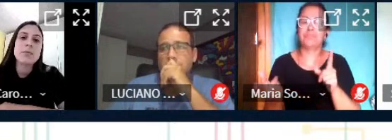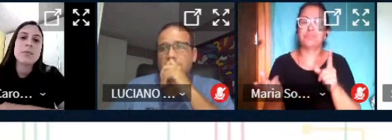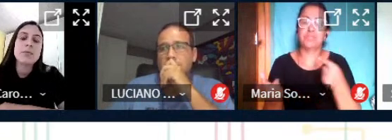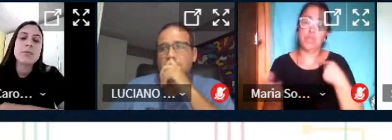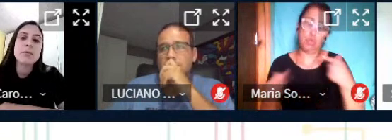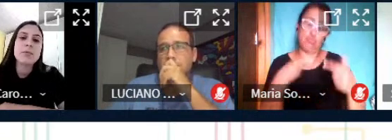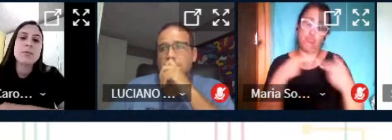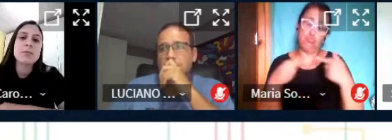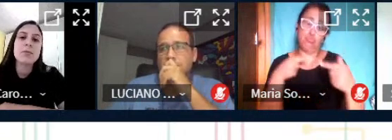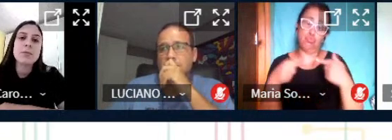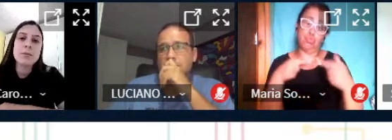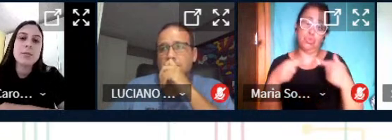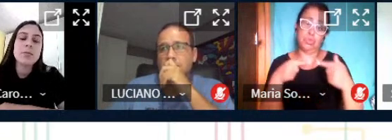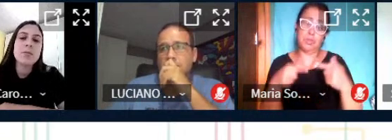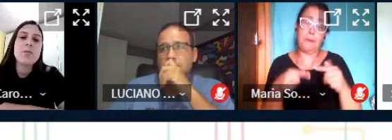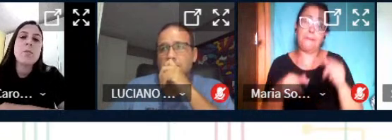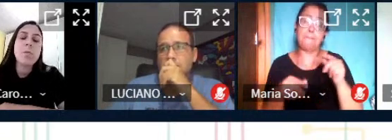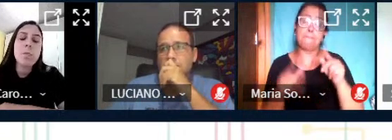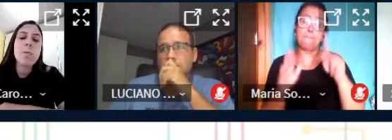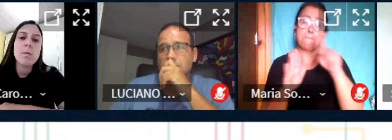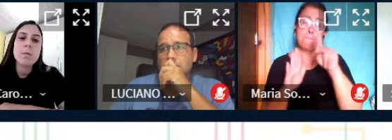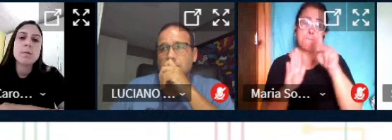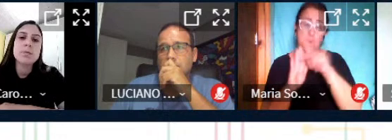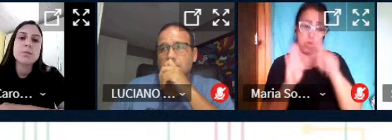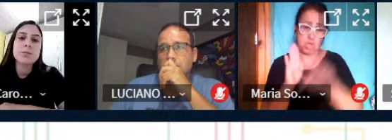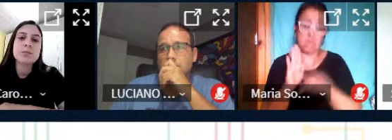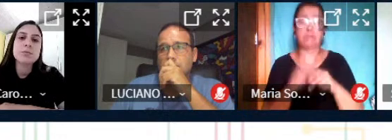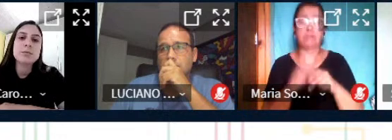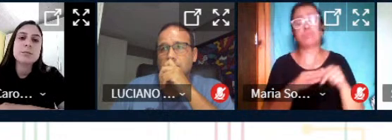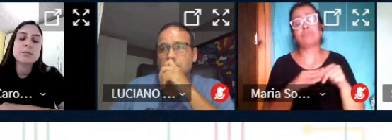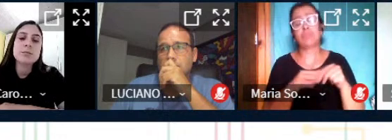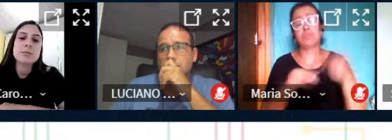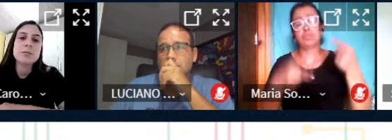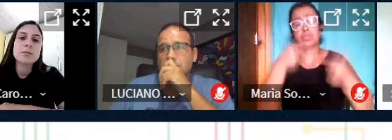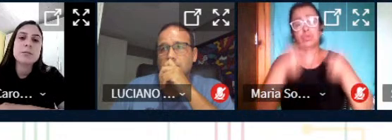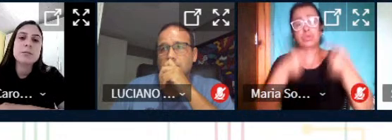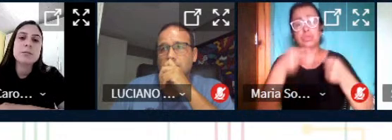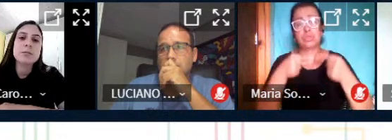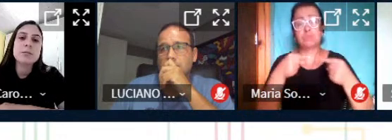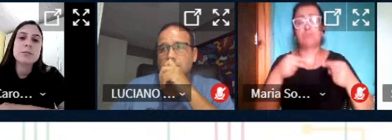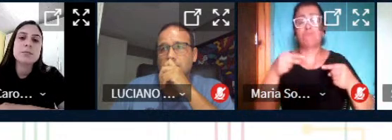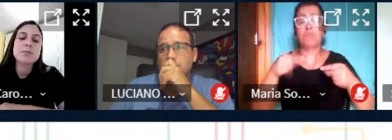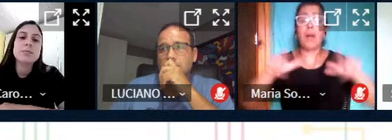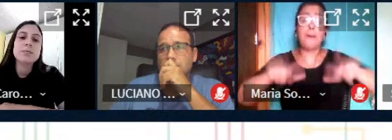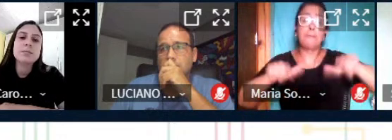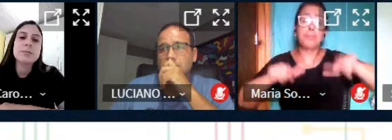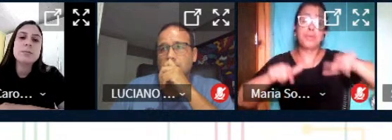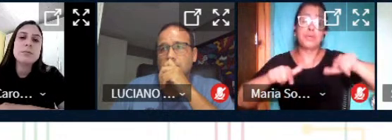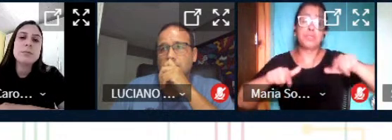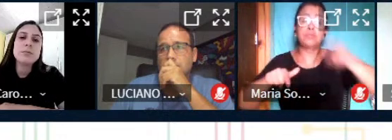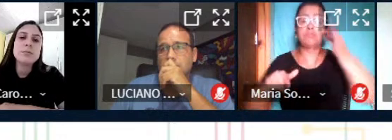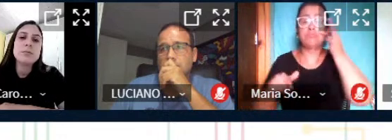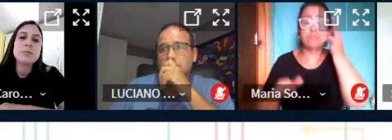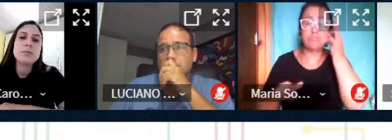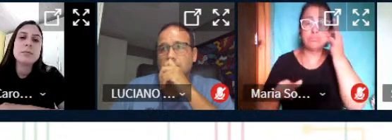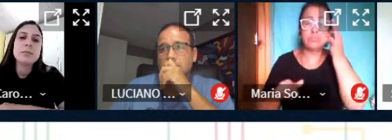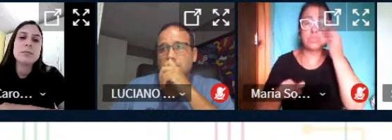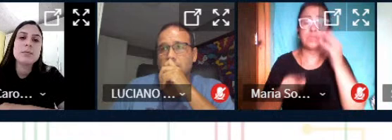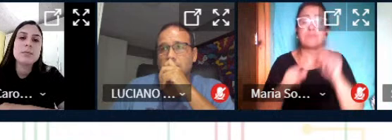projetos que trago o grupo para uma discussão um ambiente presencial como é que funciona isso Ana